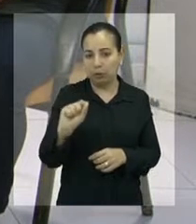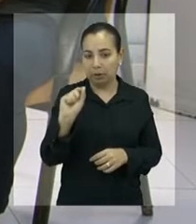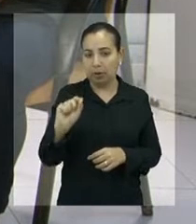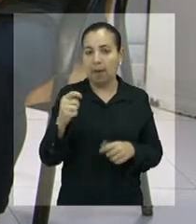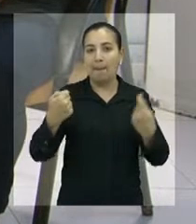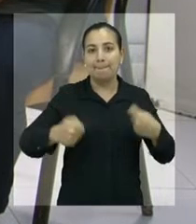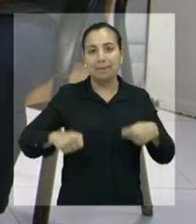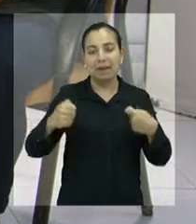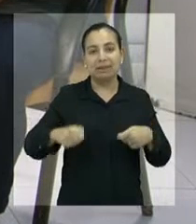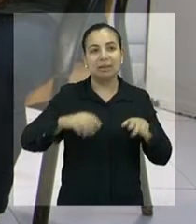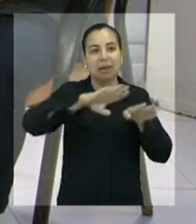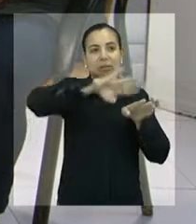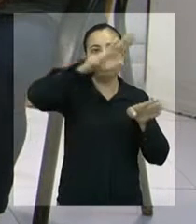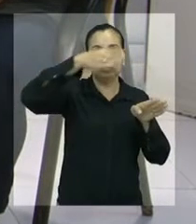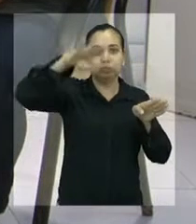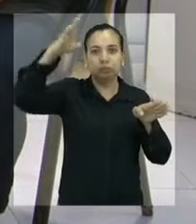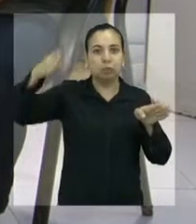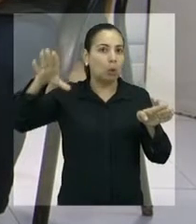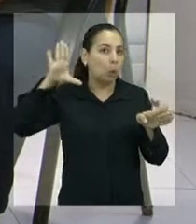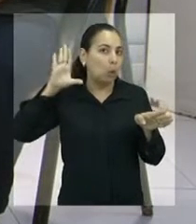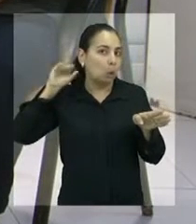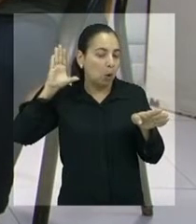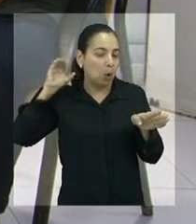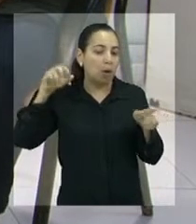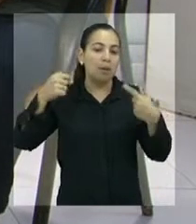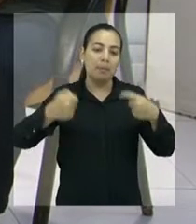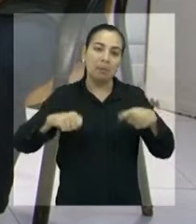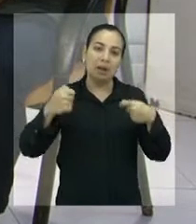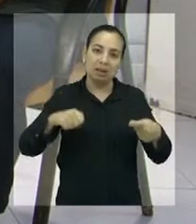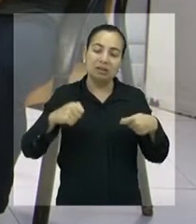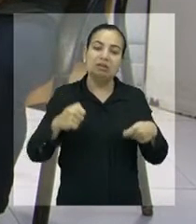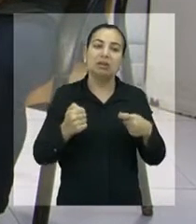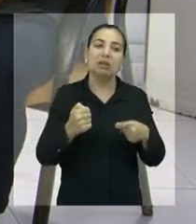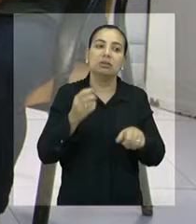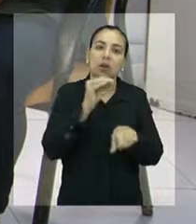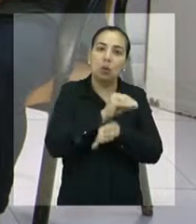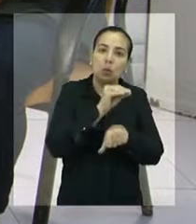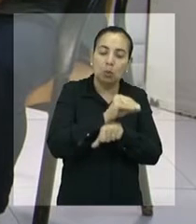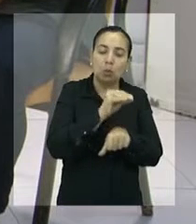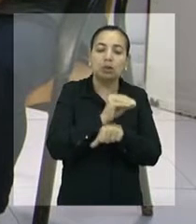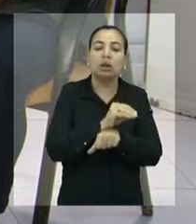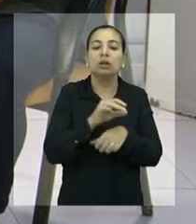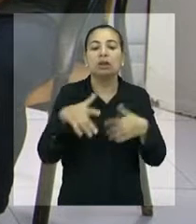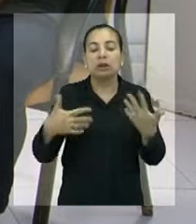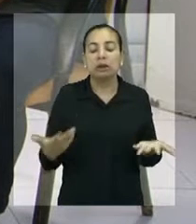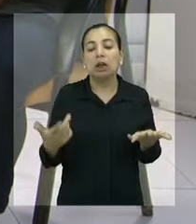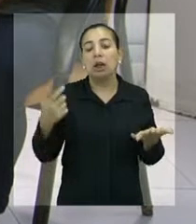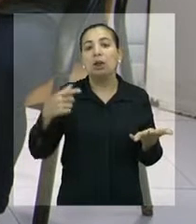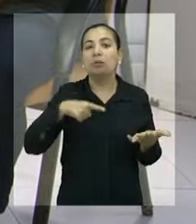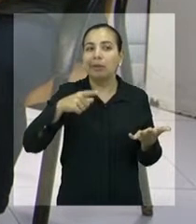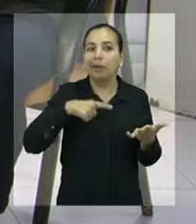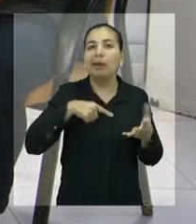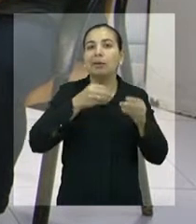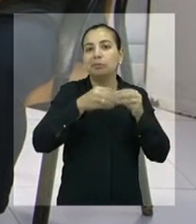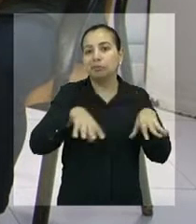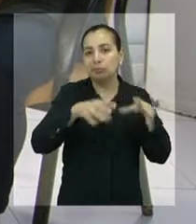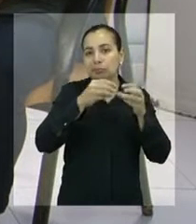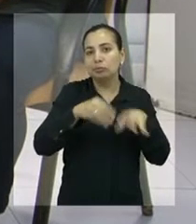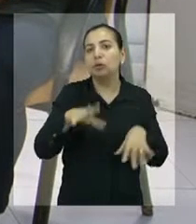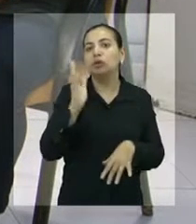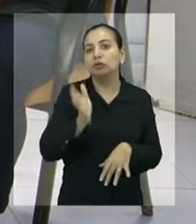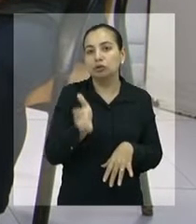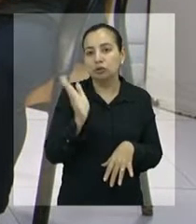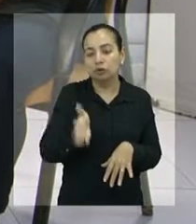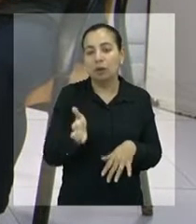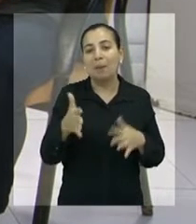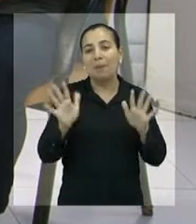dunas do cocô. A gente sabe que muito ali já foi perdido e deve ser evitado que mais prejuízo ainda cause para